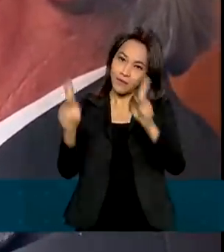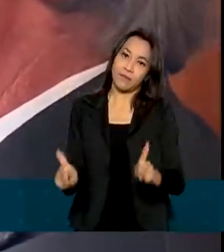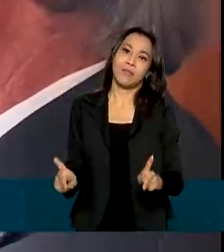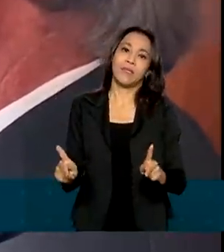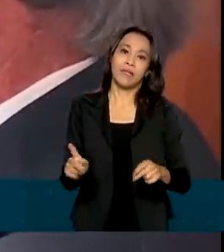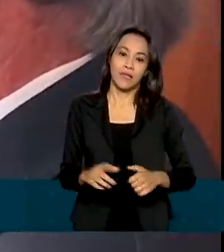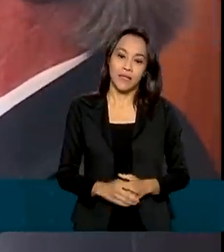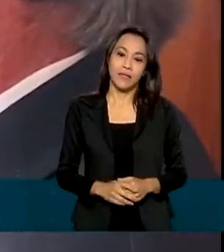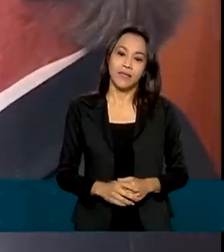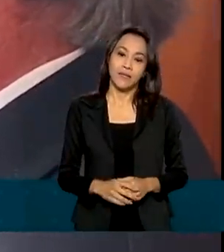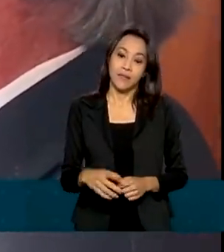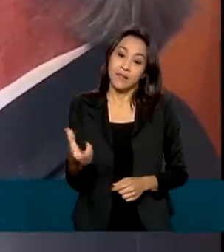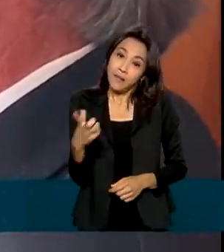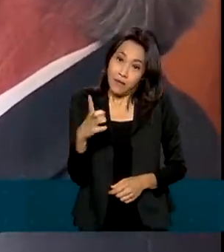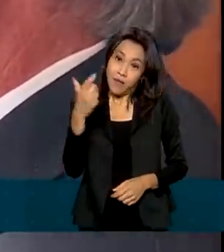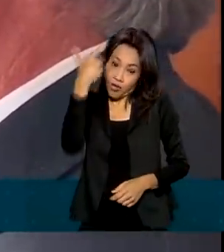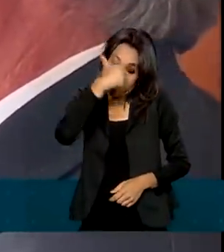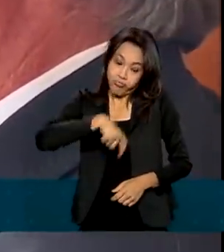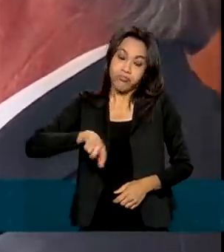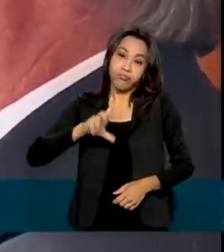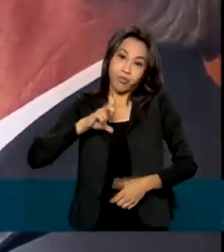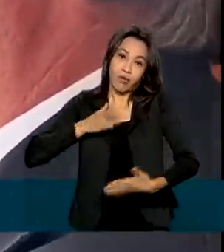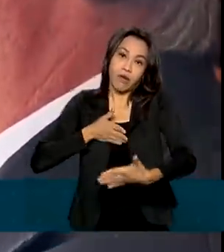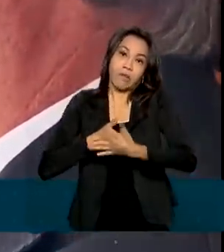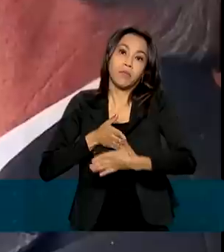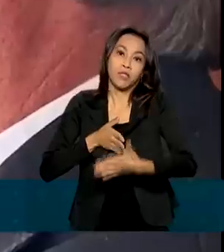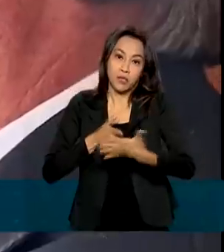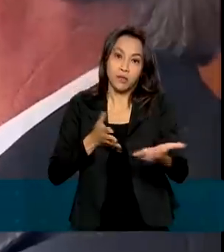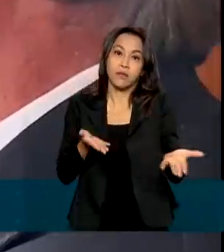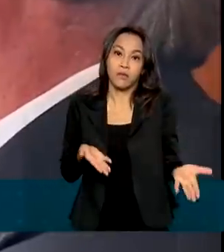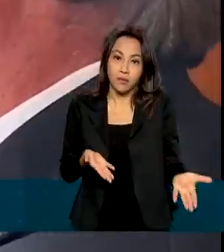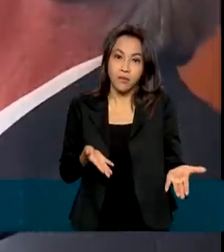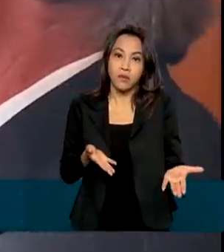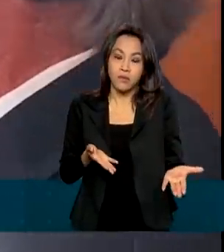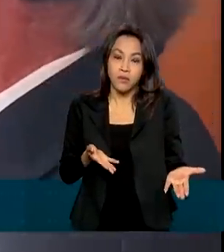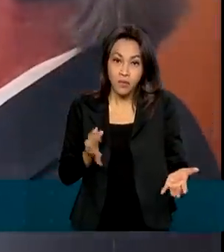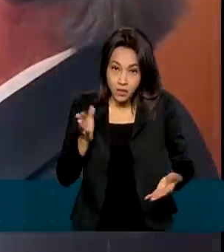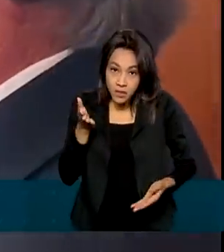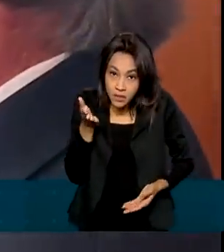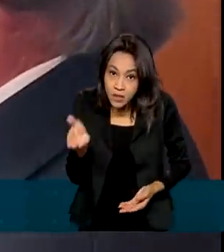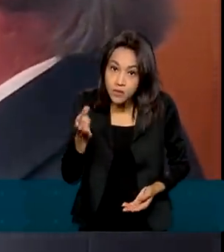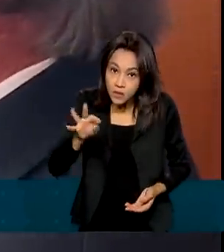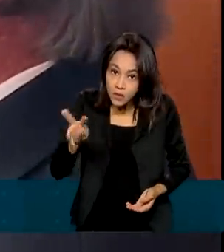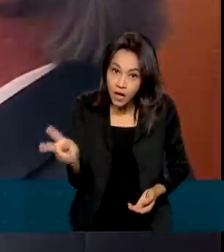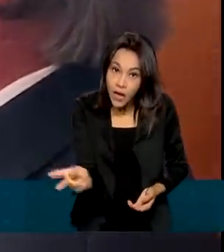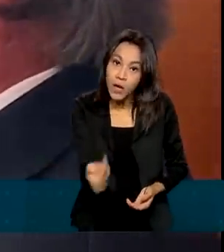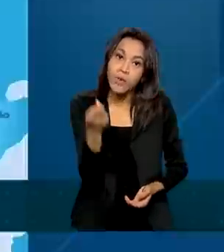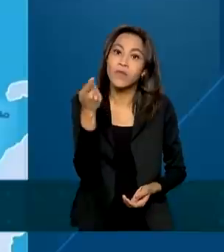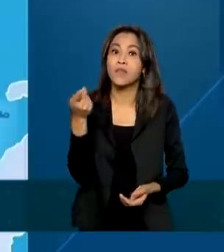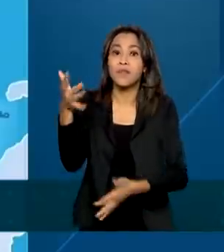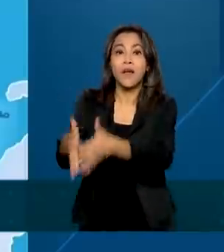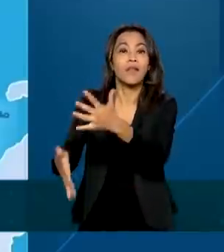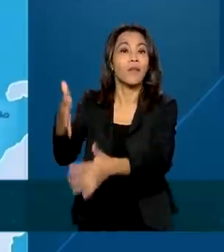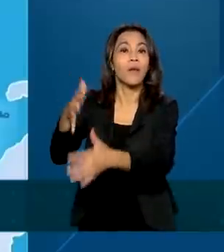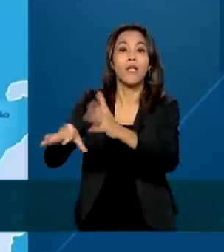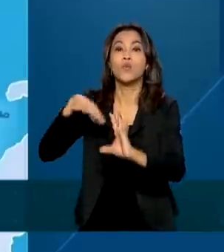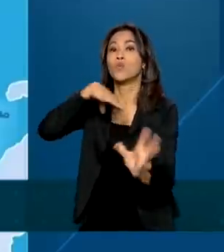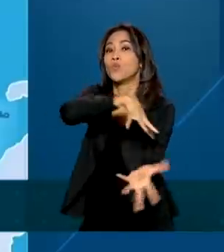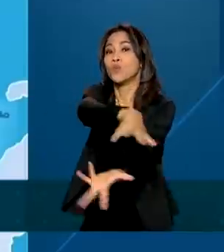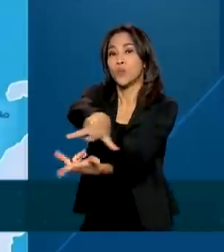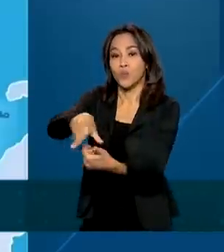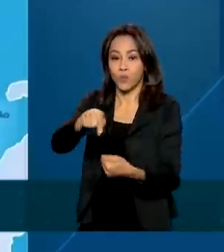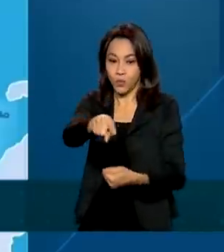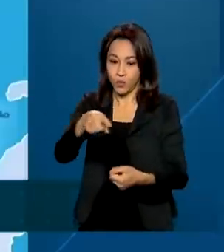Eu tenho meus limites, tenho meus limites. E isso está acontecendo, atrapalha o mundo todo. Assim como no